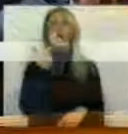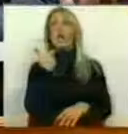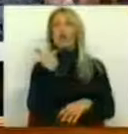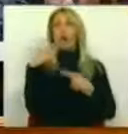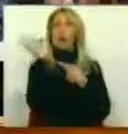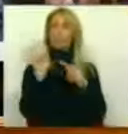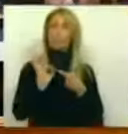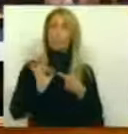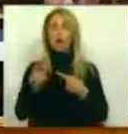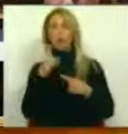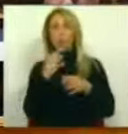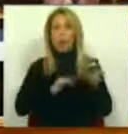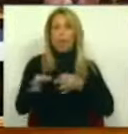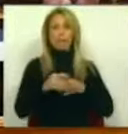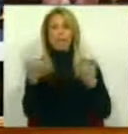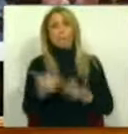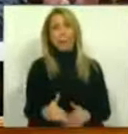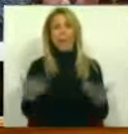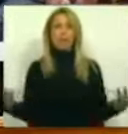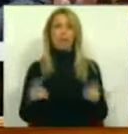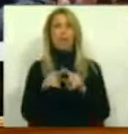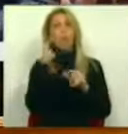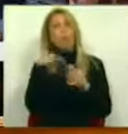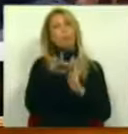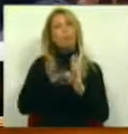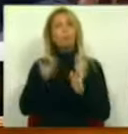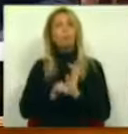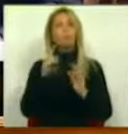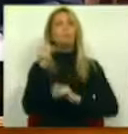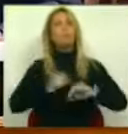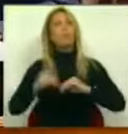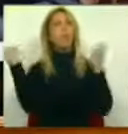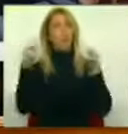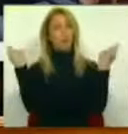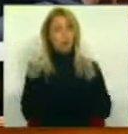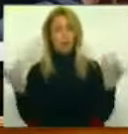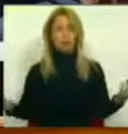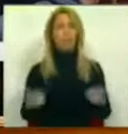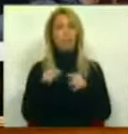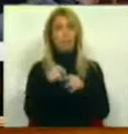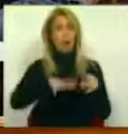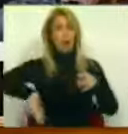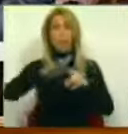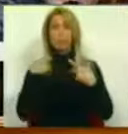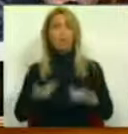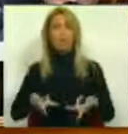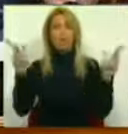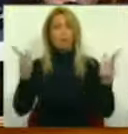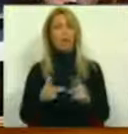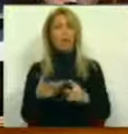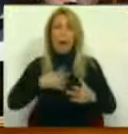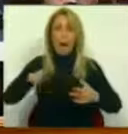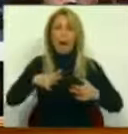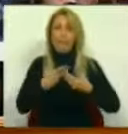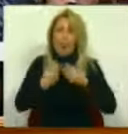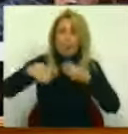relatórios intercalares nas campanhas eleitorais. Mas eu quero aqui dizer que nós, nesse domínio, por exemplo, estamos disponíveis para ir mais longe,